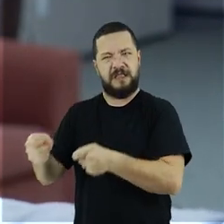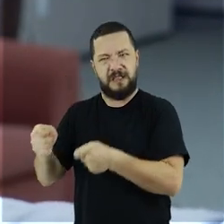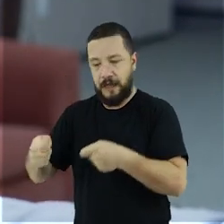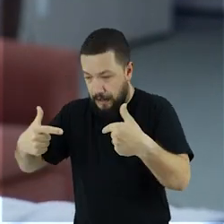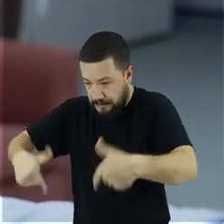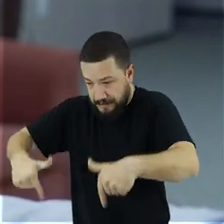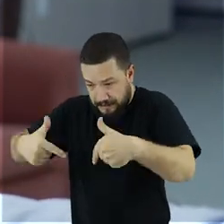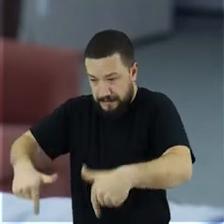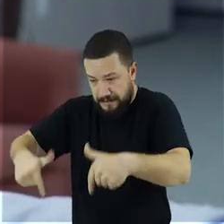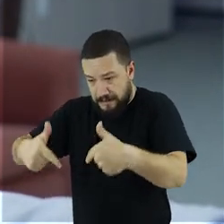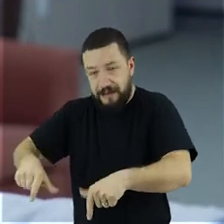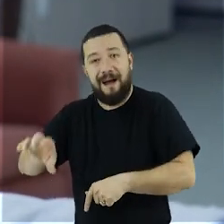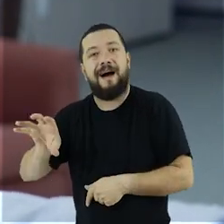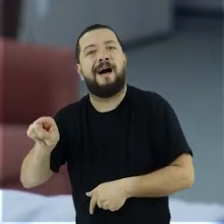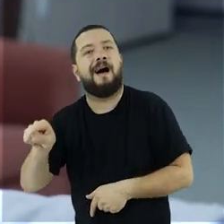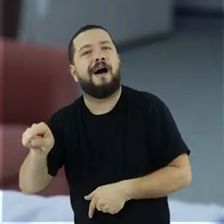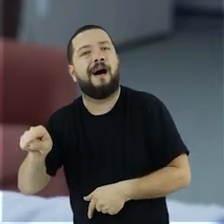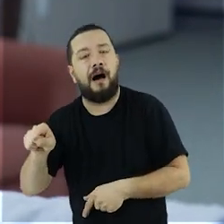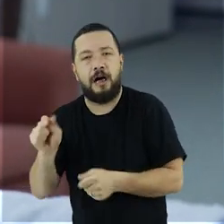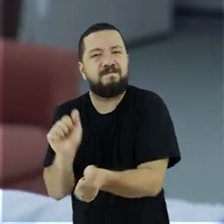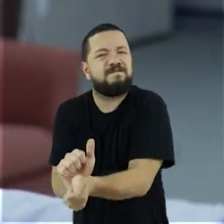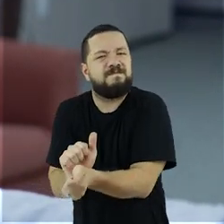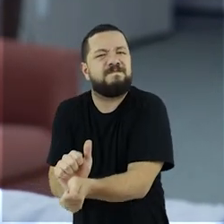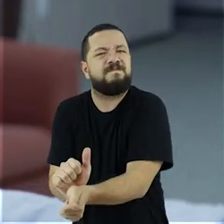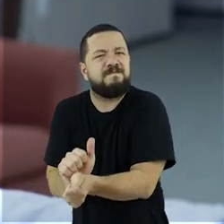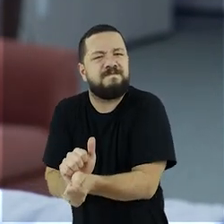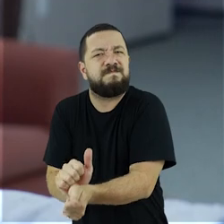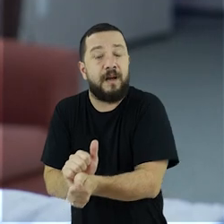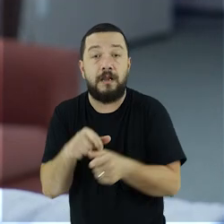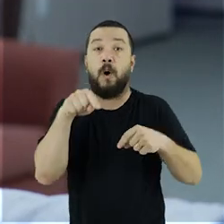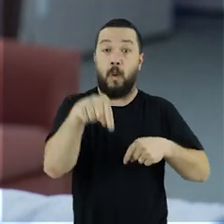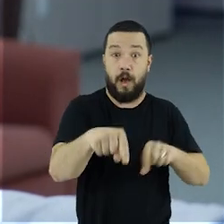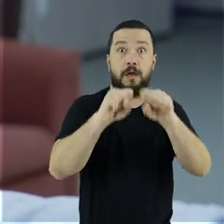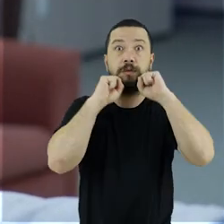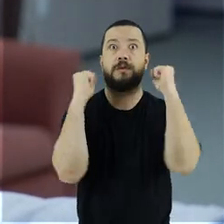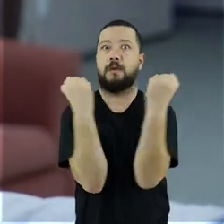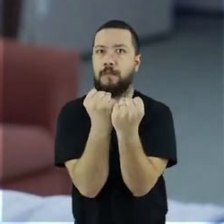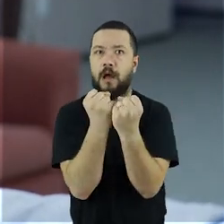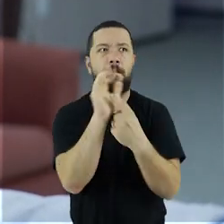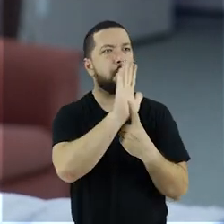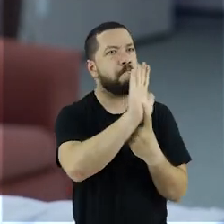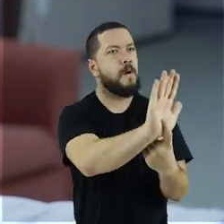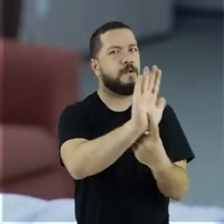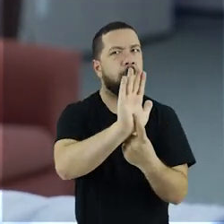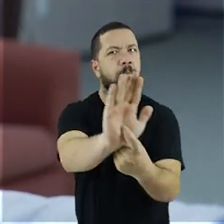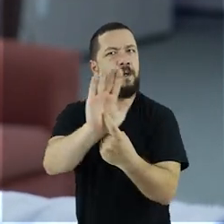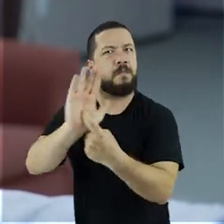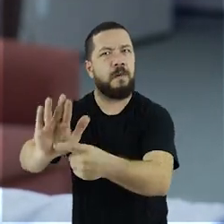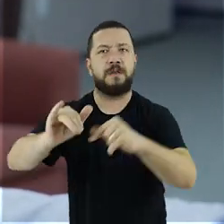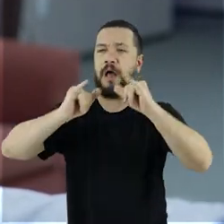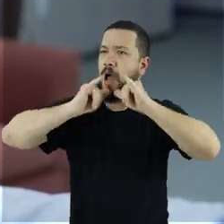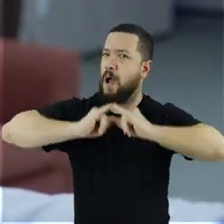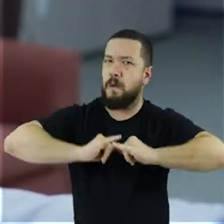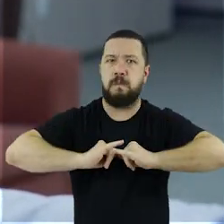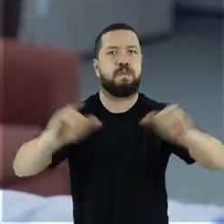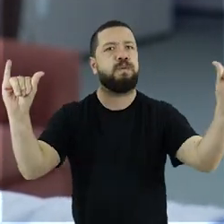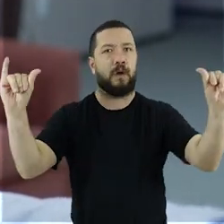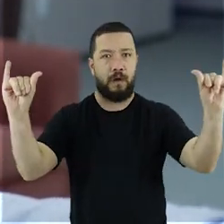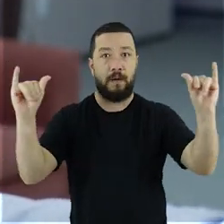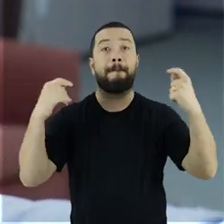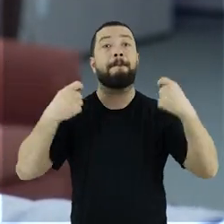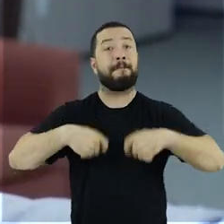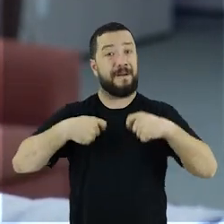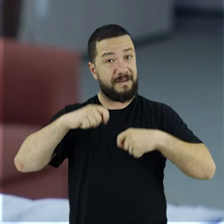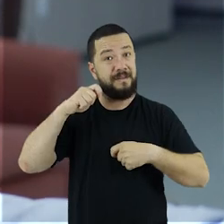escravizado. Então esse seminário vem com esse intuito de trazer luz nessa questão, para as pessoas que